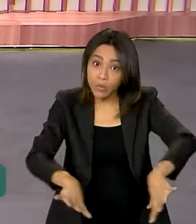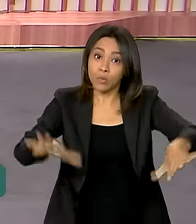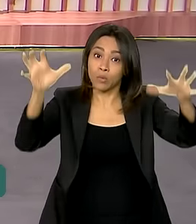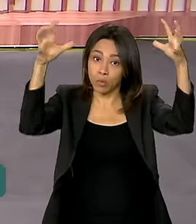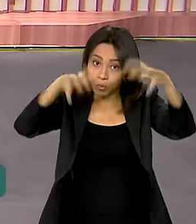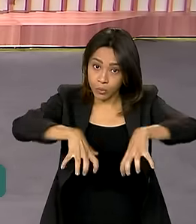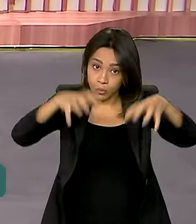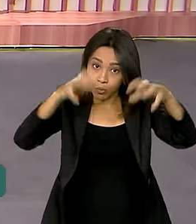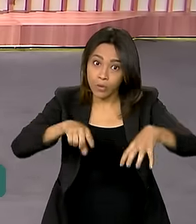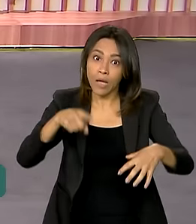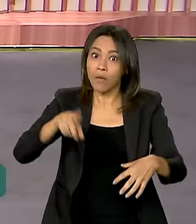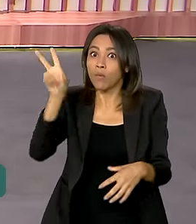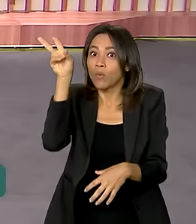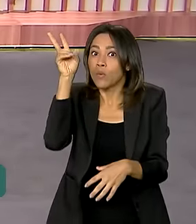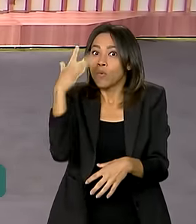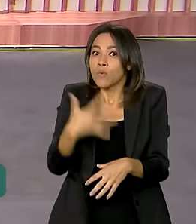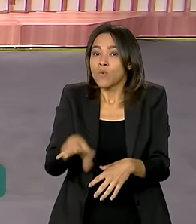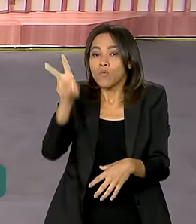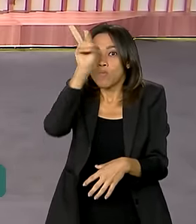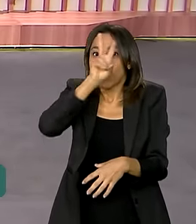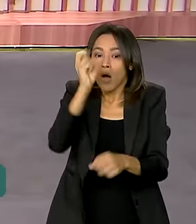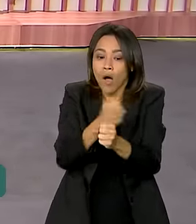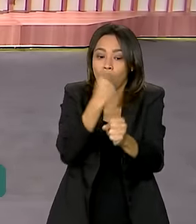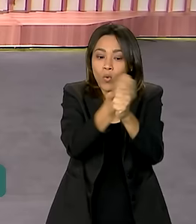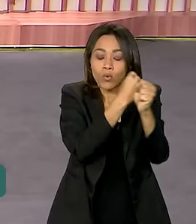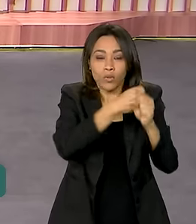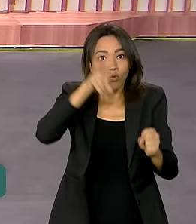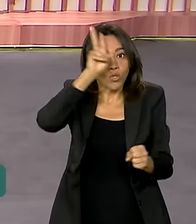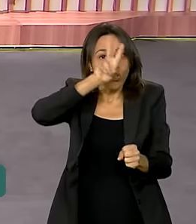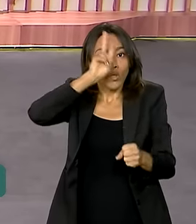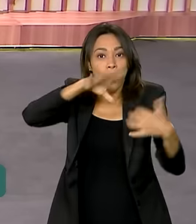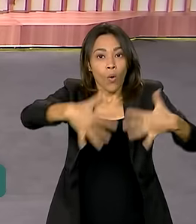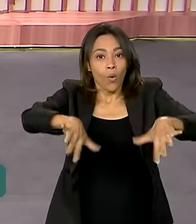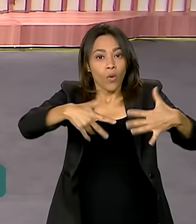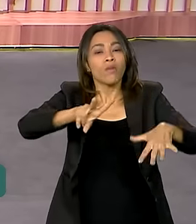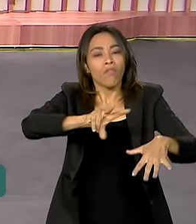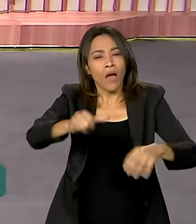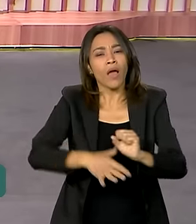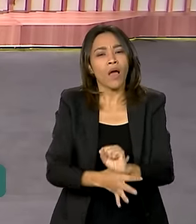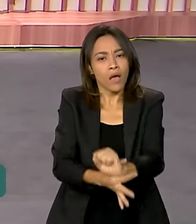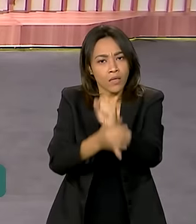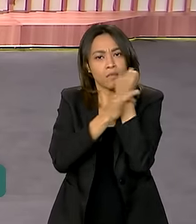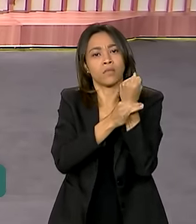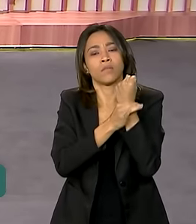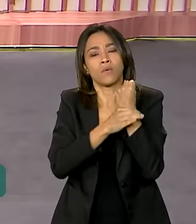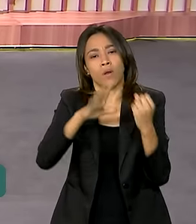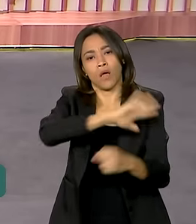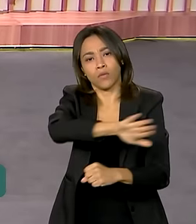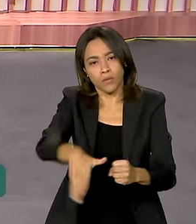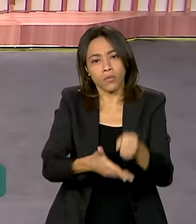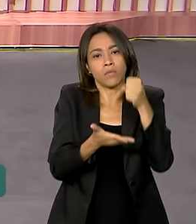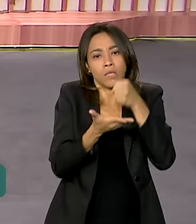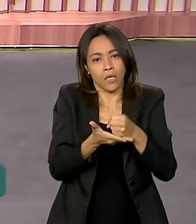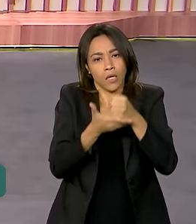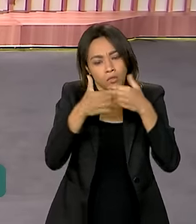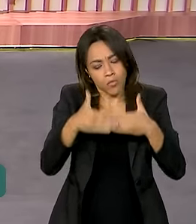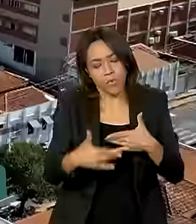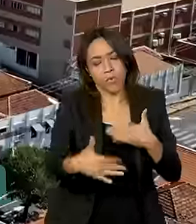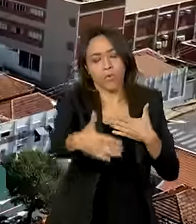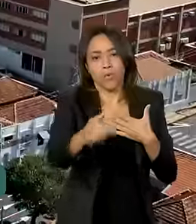infraestrutura da história do município e deve garantir o desenvolvimento urbano sustentável para os próximos 100 anos.